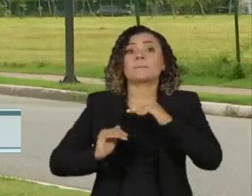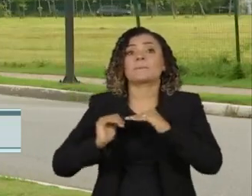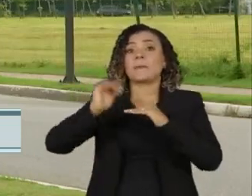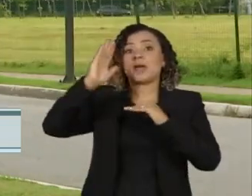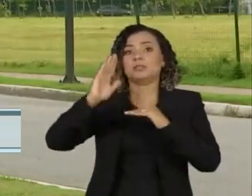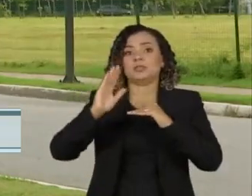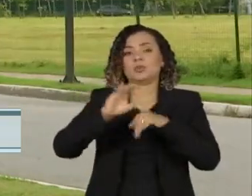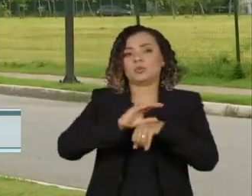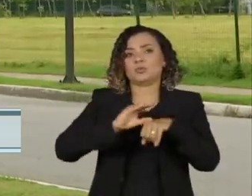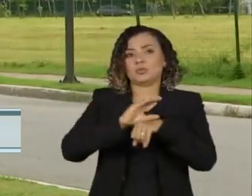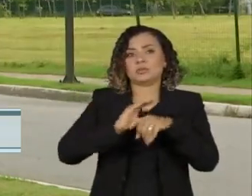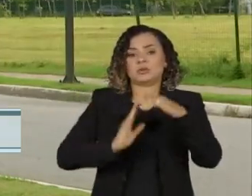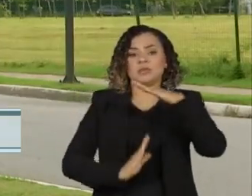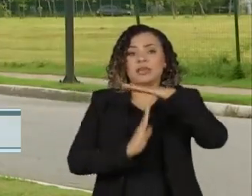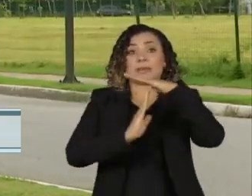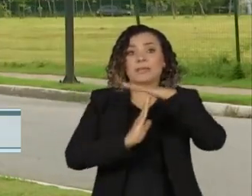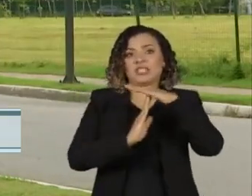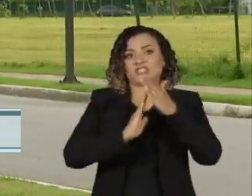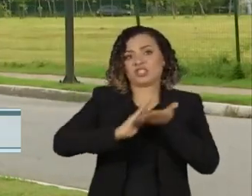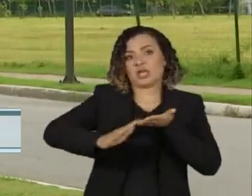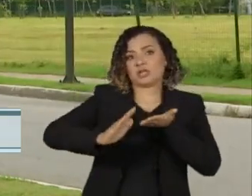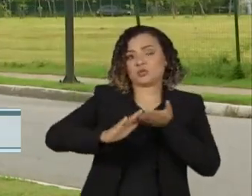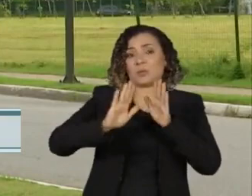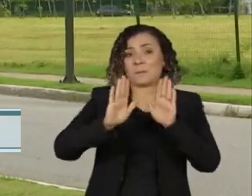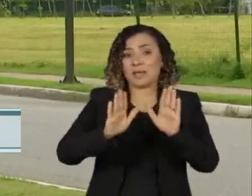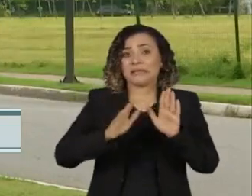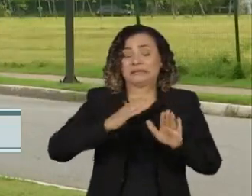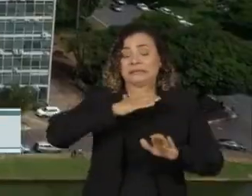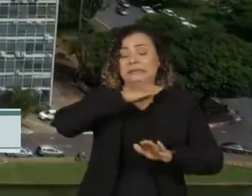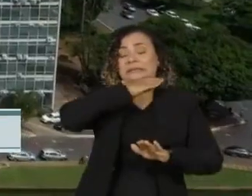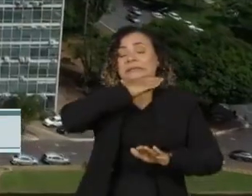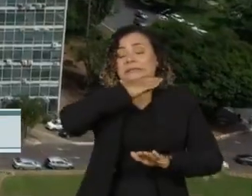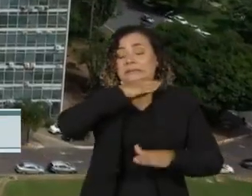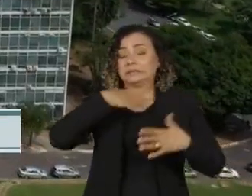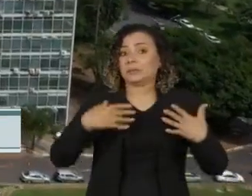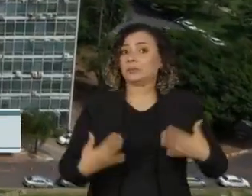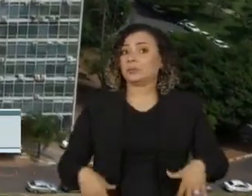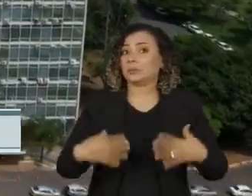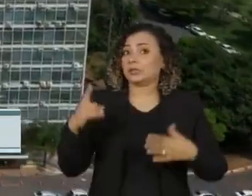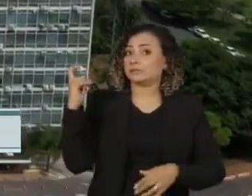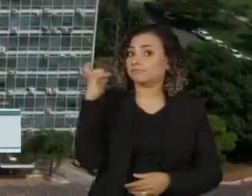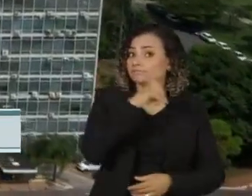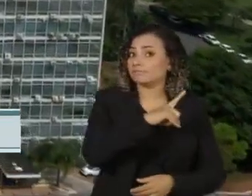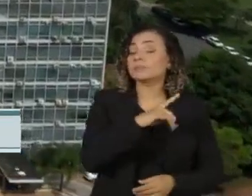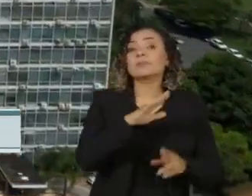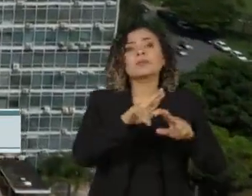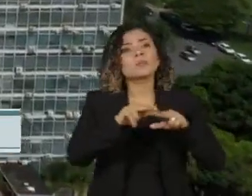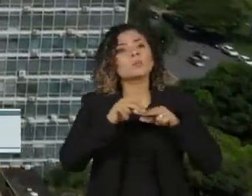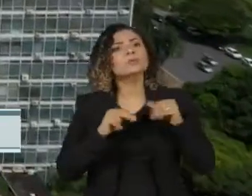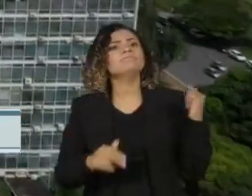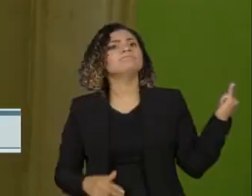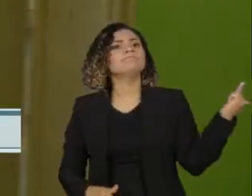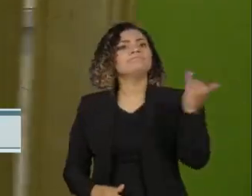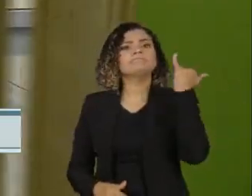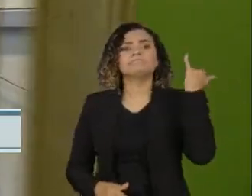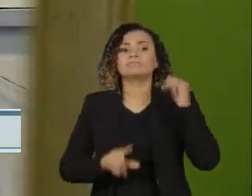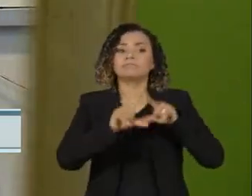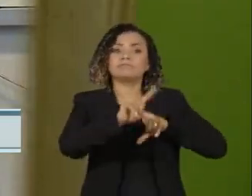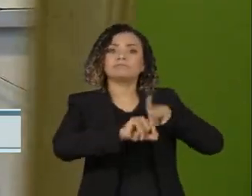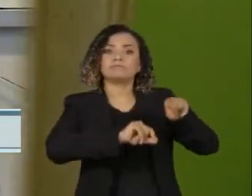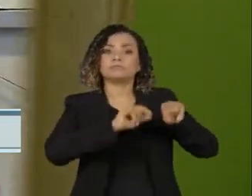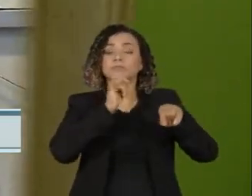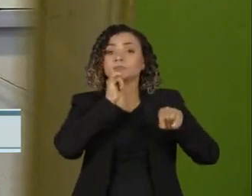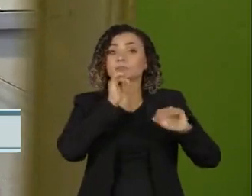constitucional. Ainda assim, as demandas são inúmeras. E aí é fundamental fazer escolhas. Na